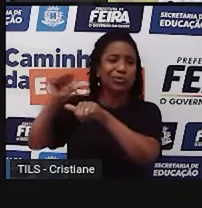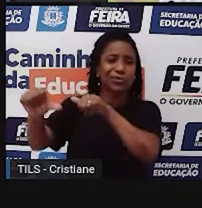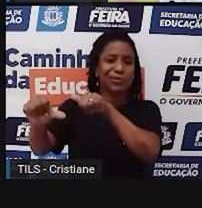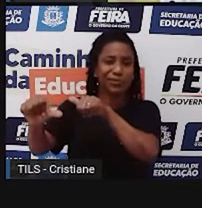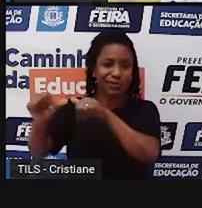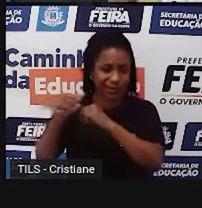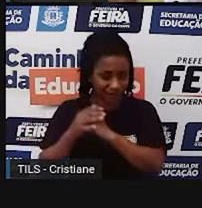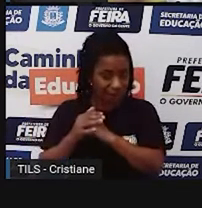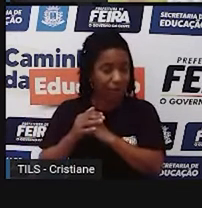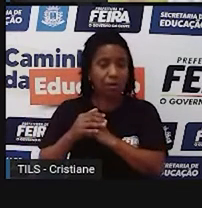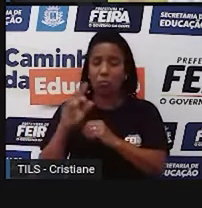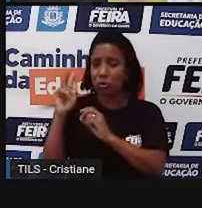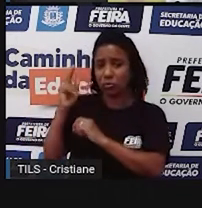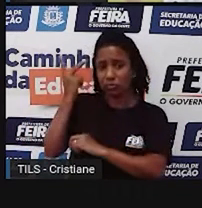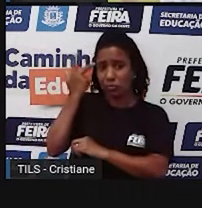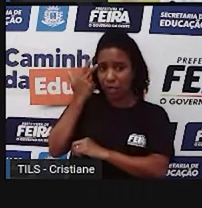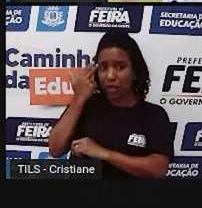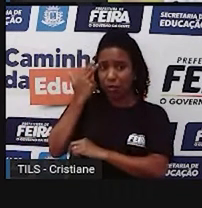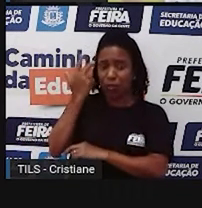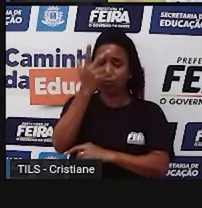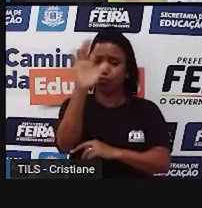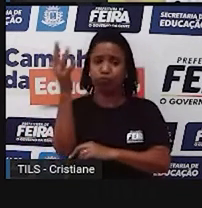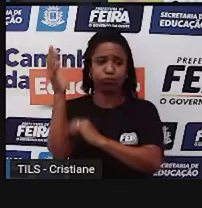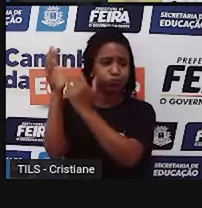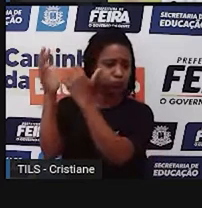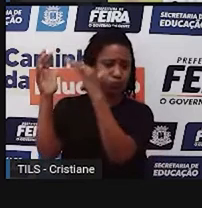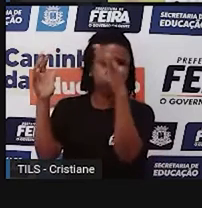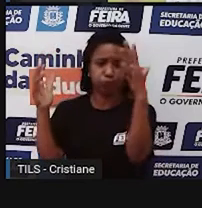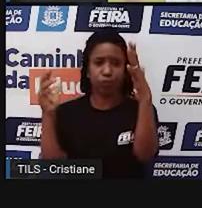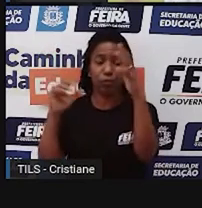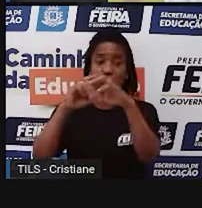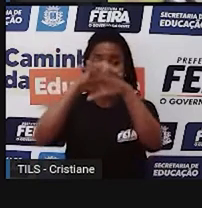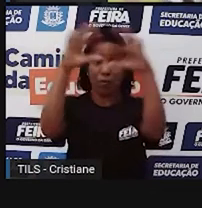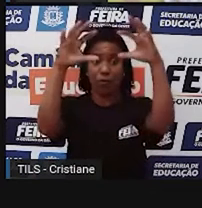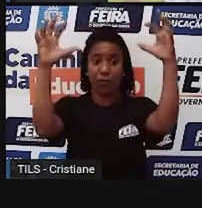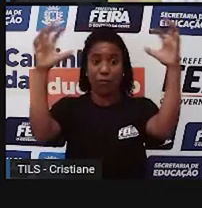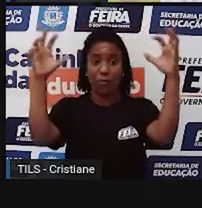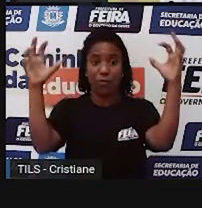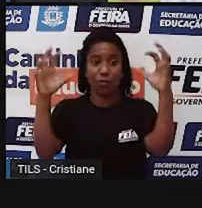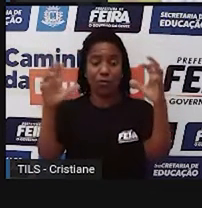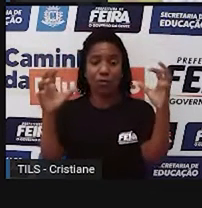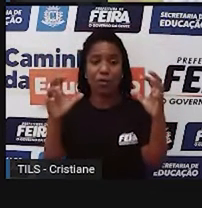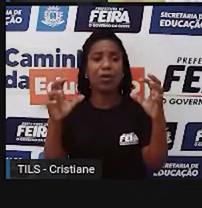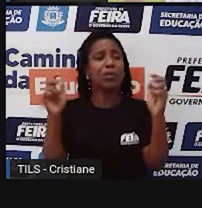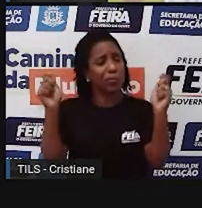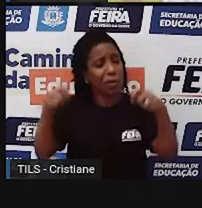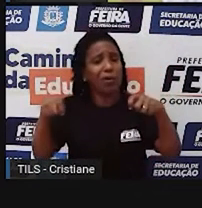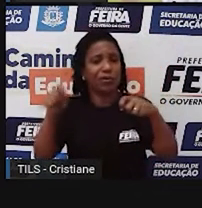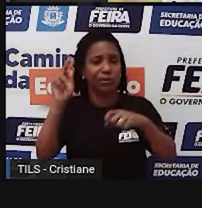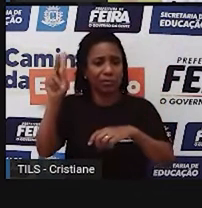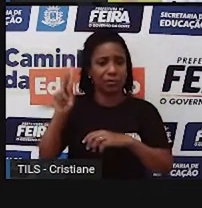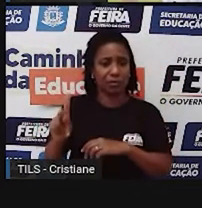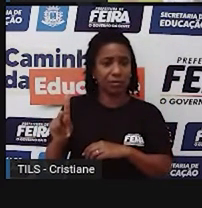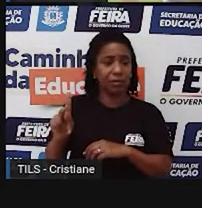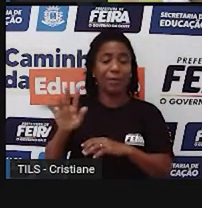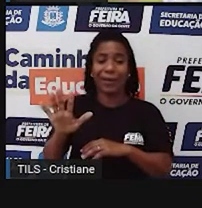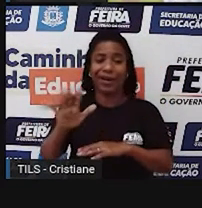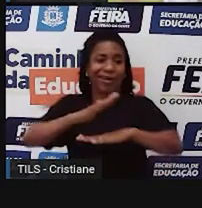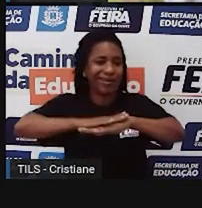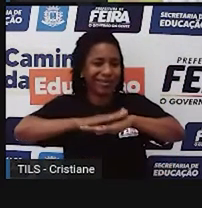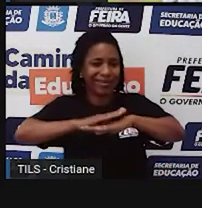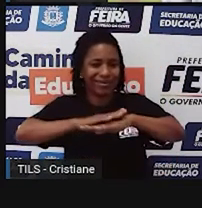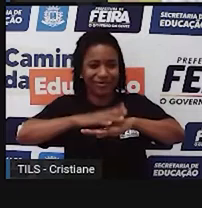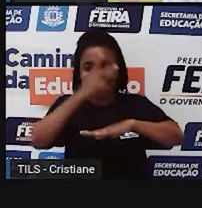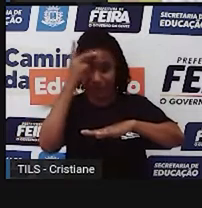especificamente, né, do trabalho humano, né, na transformação desse espaço, né, da ação humana na transformação desse espaço. Aí desde lá